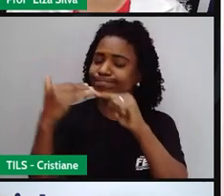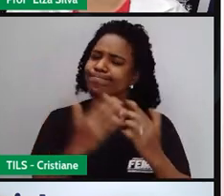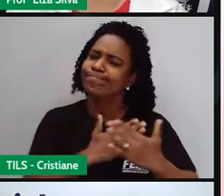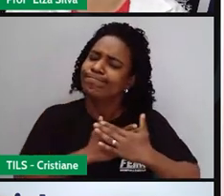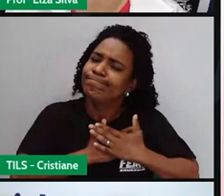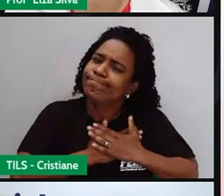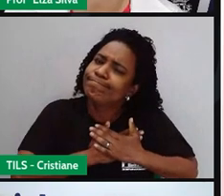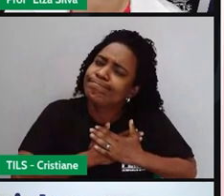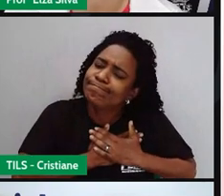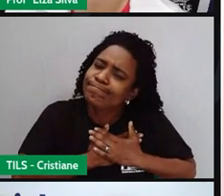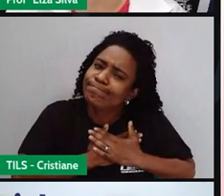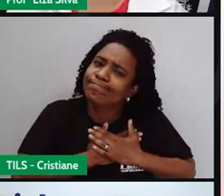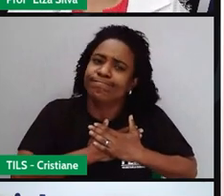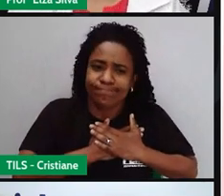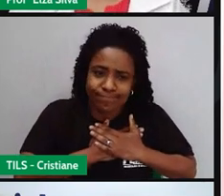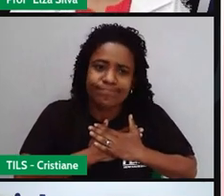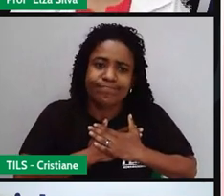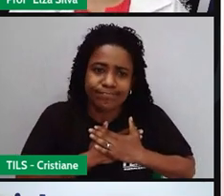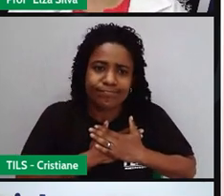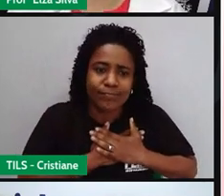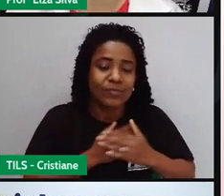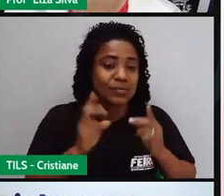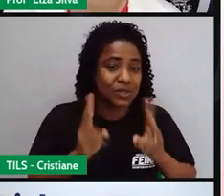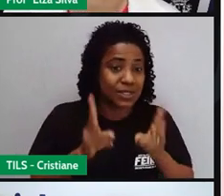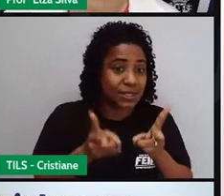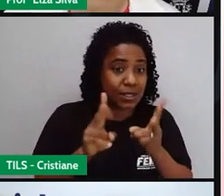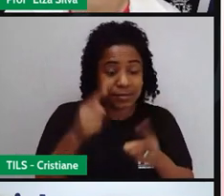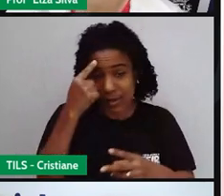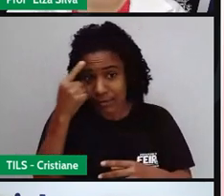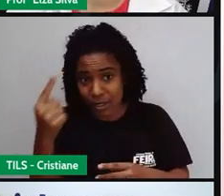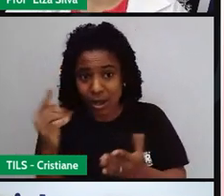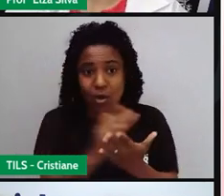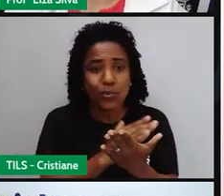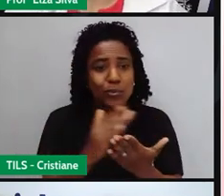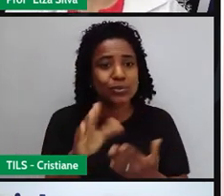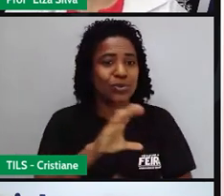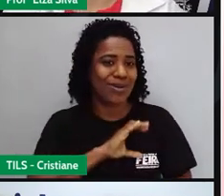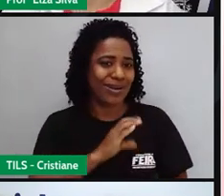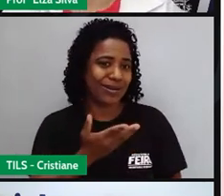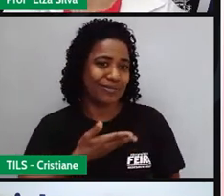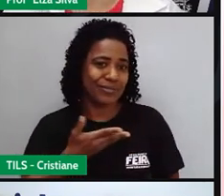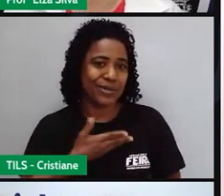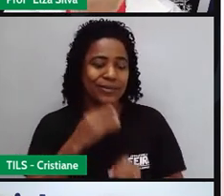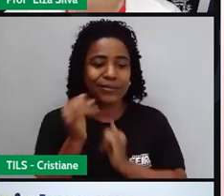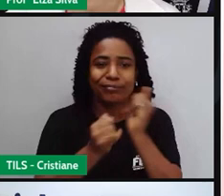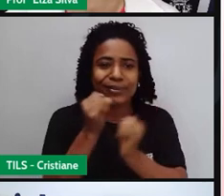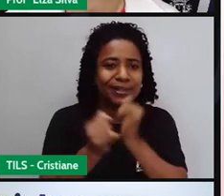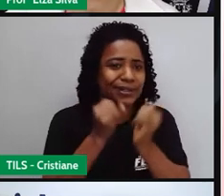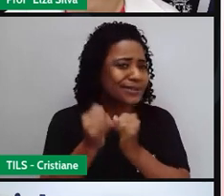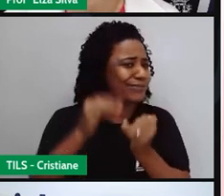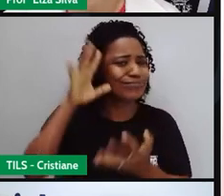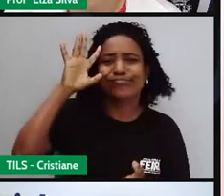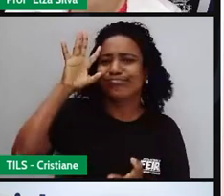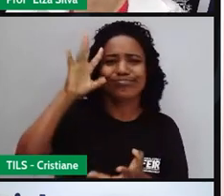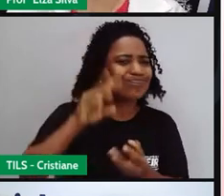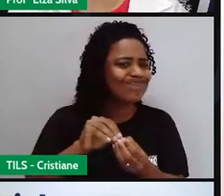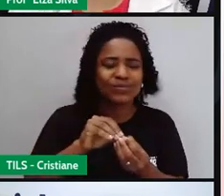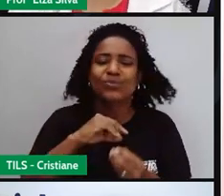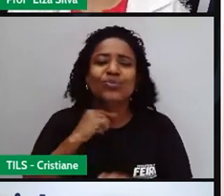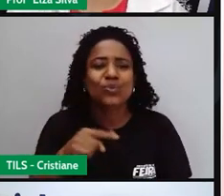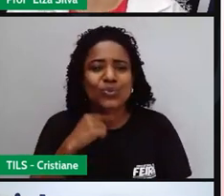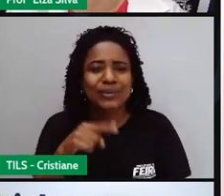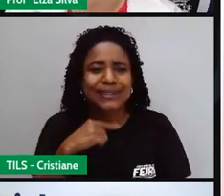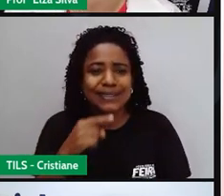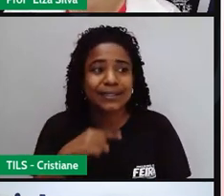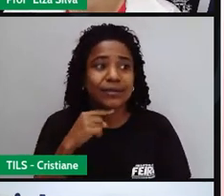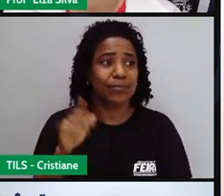com certeza, ter colegas seus que estão com dificuldade de acesso à internet, com algumas dificuldades de entender as atividades. E por